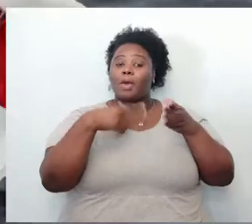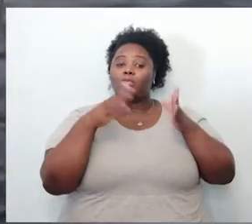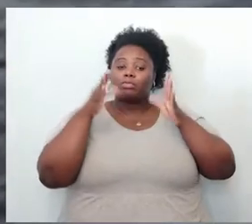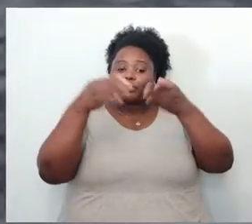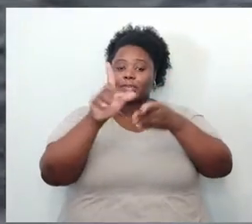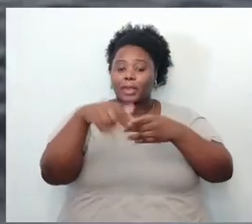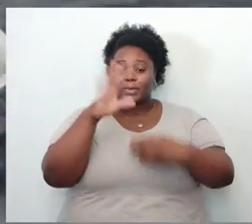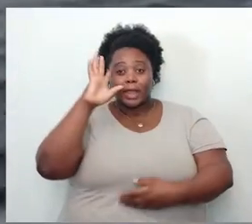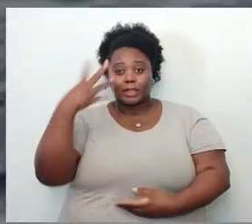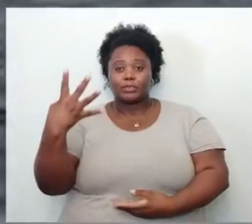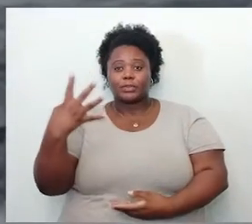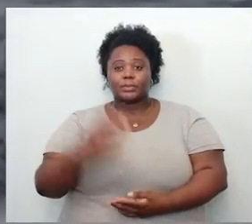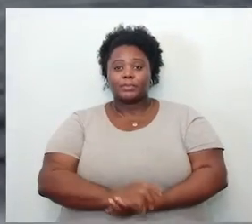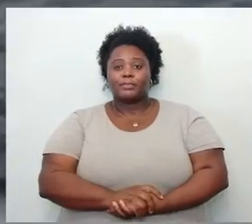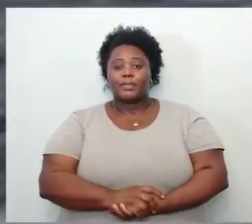decidido.